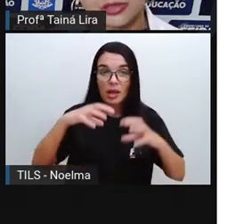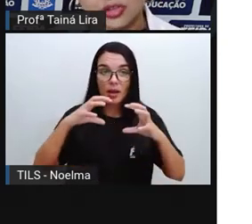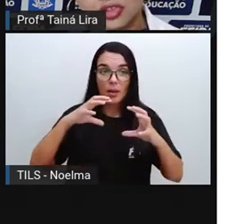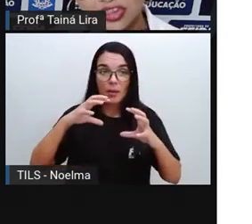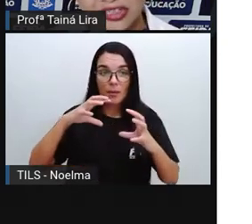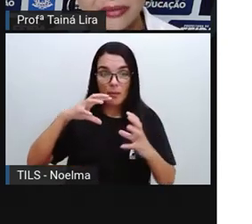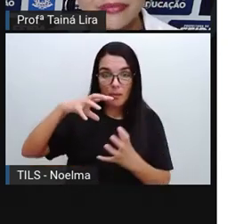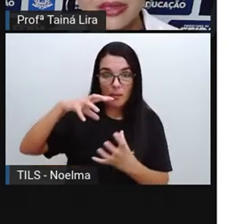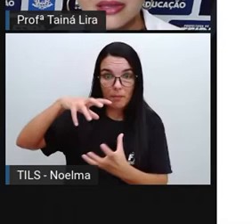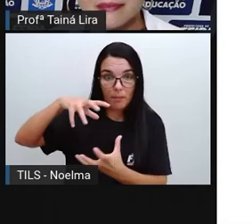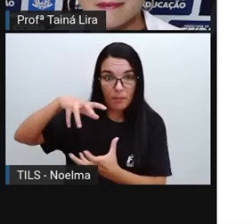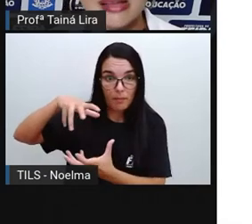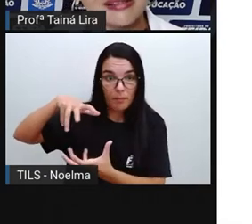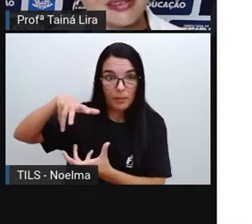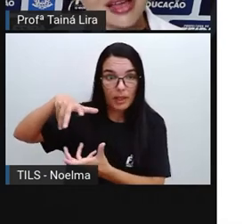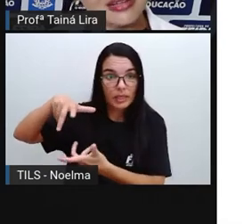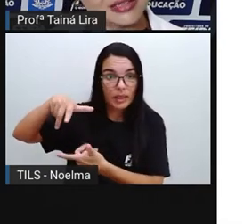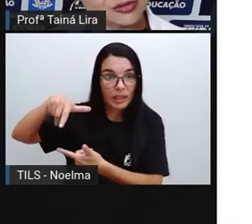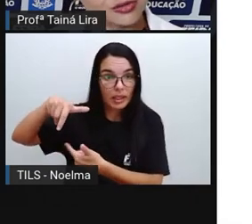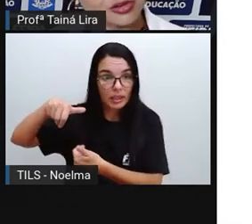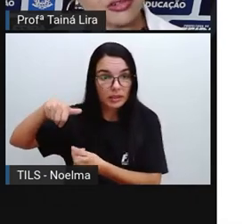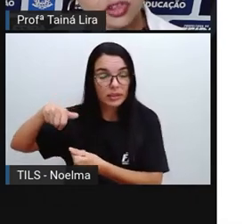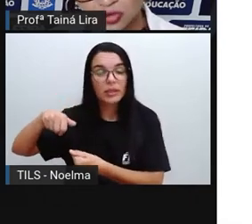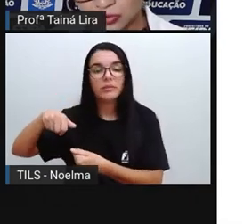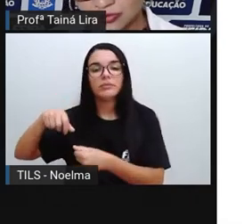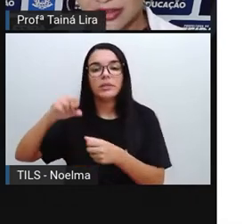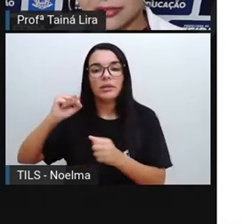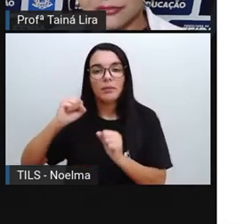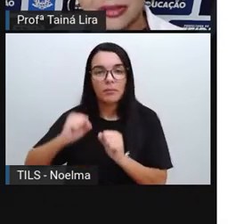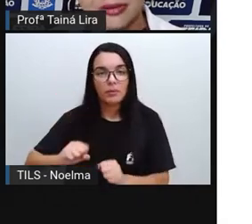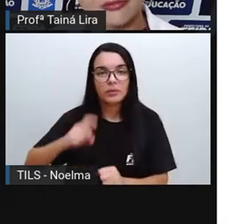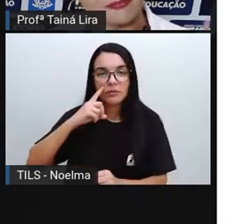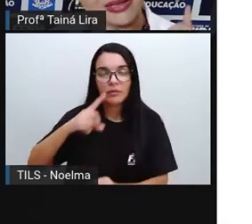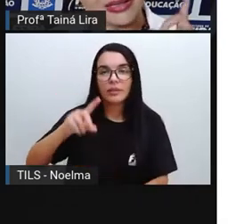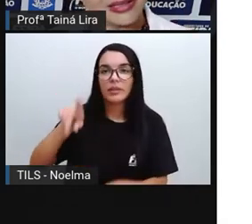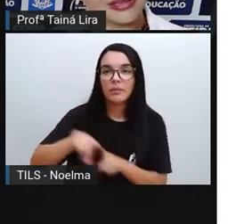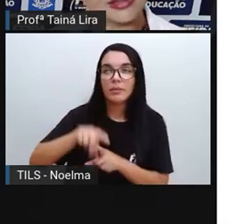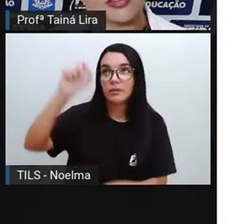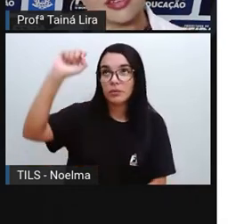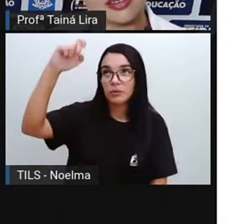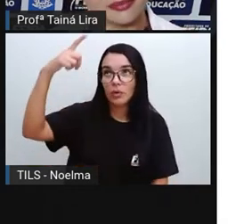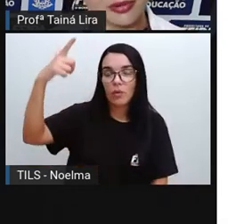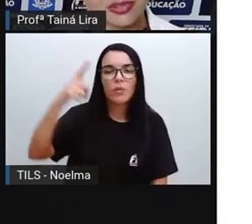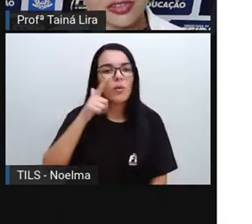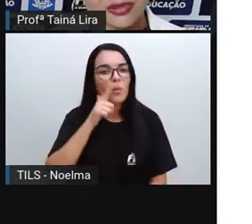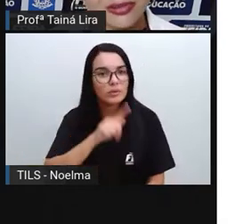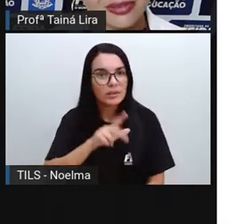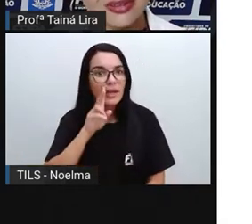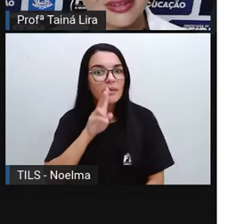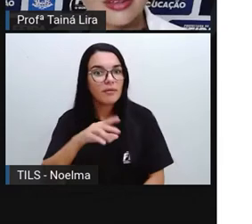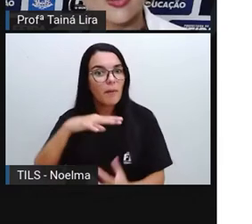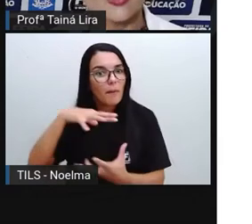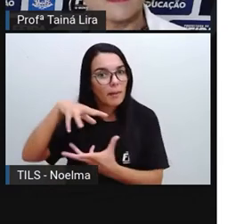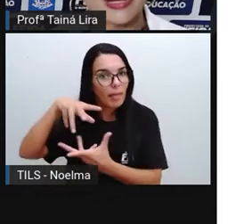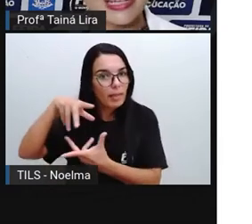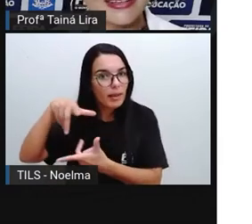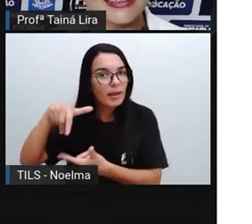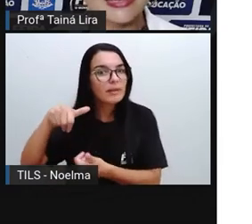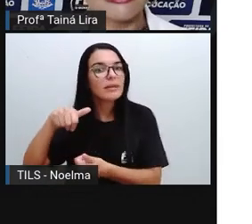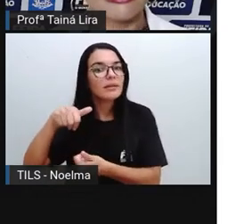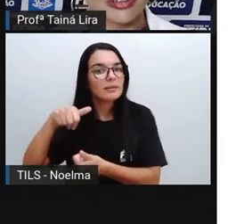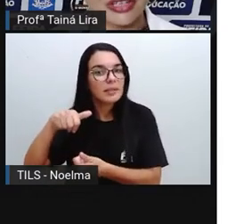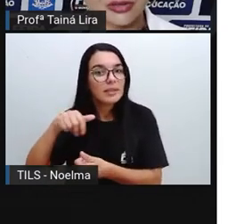Durante o dia. Mas, além do Sol, a gente consegue ver um planeta. Vocês sabiam disso? O